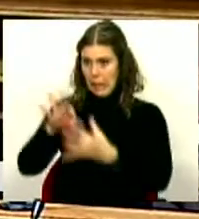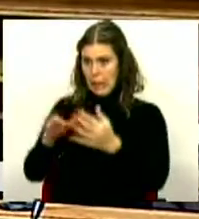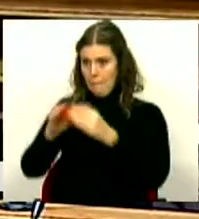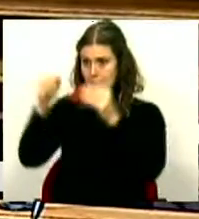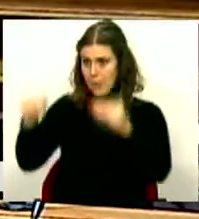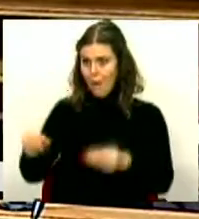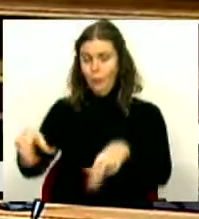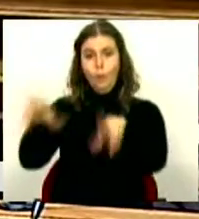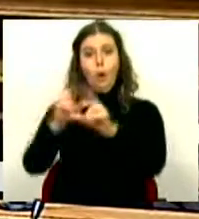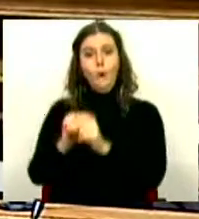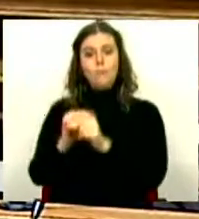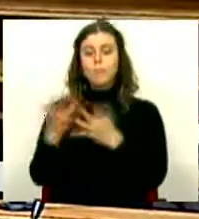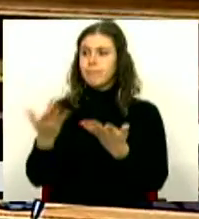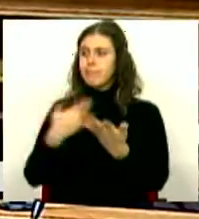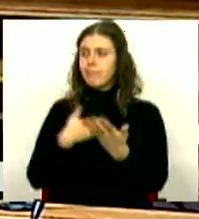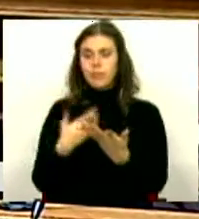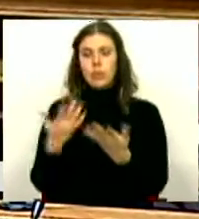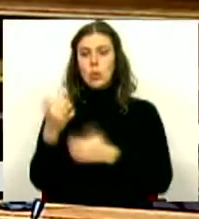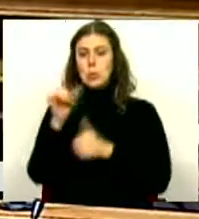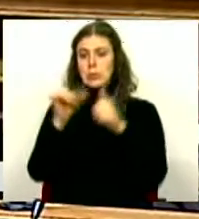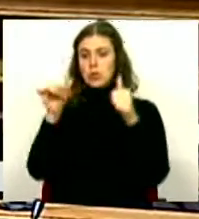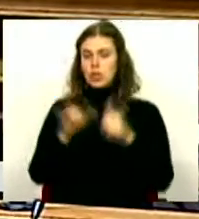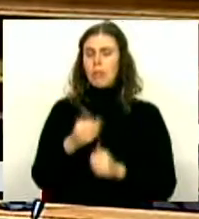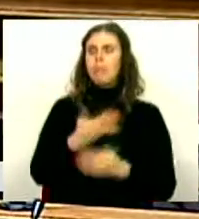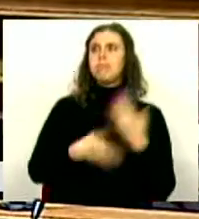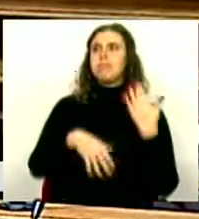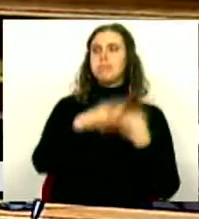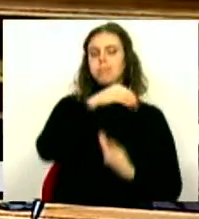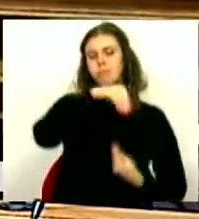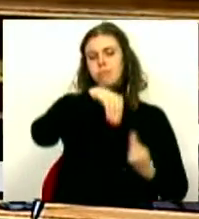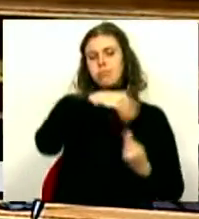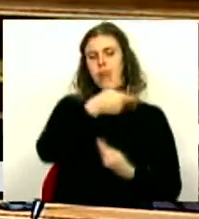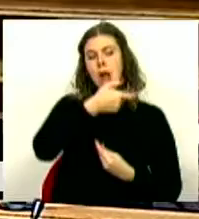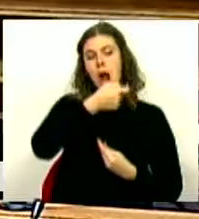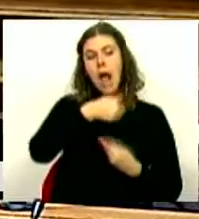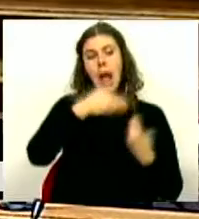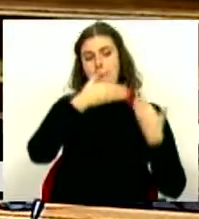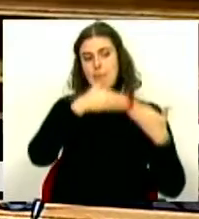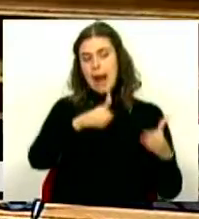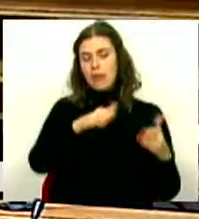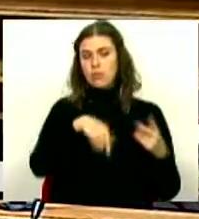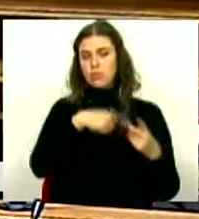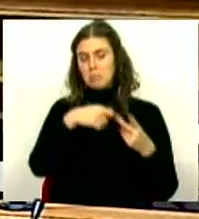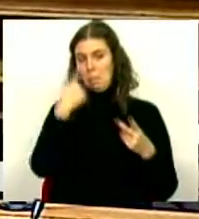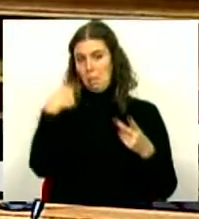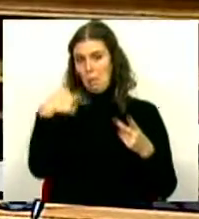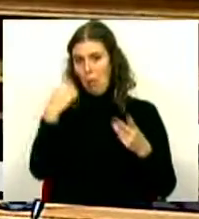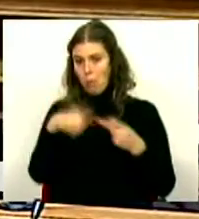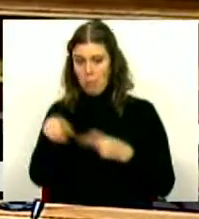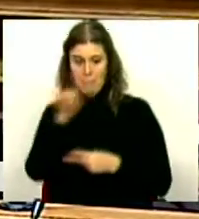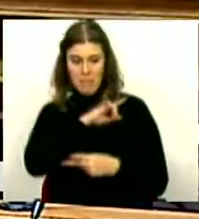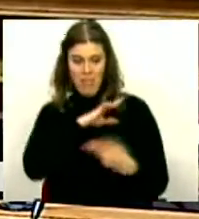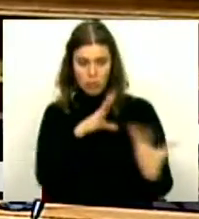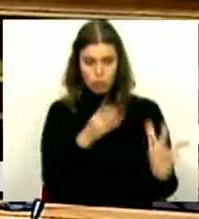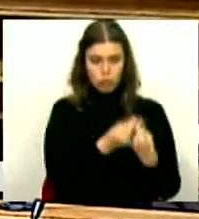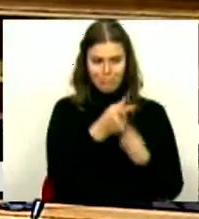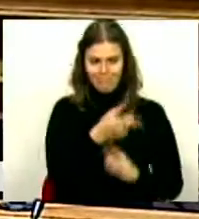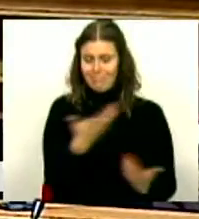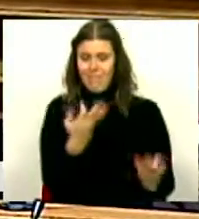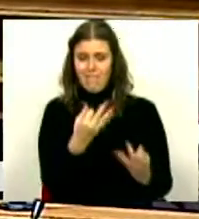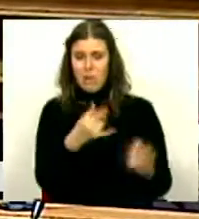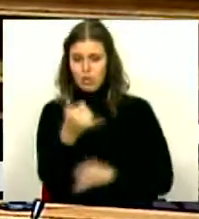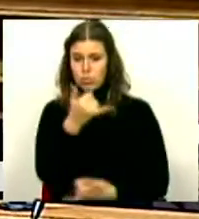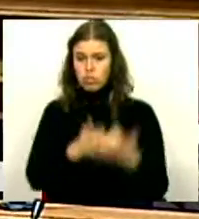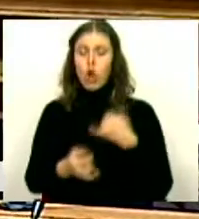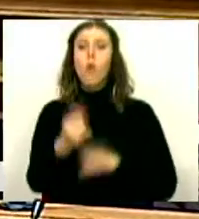plataformas. E, portanto, o velho sistema híbrido, com canais de sinal aberto, públicos e privados, está, na realidade, a